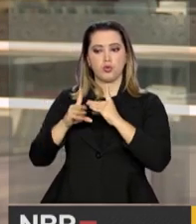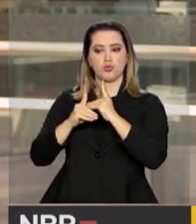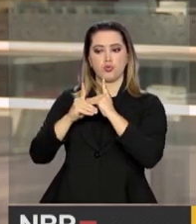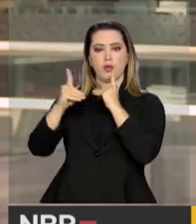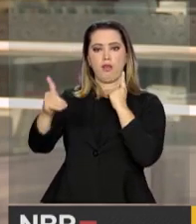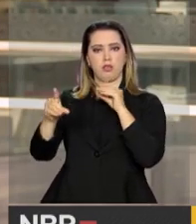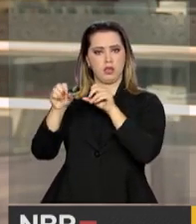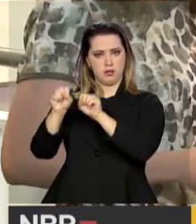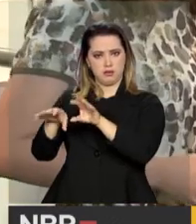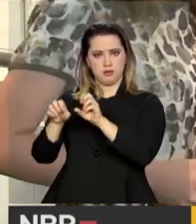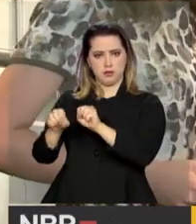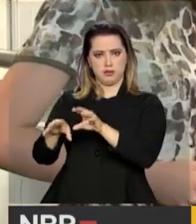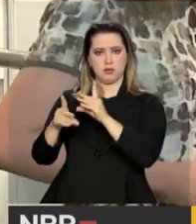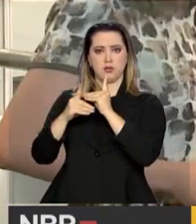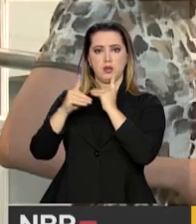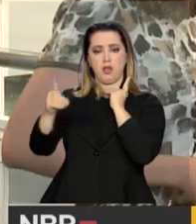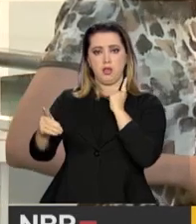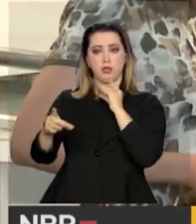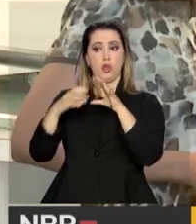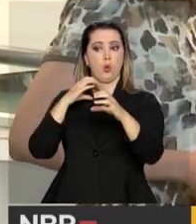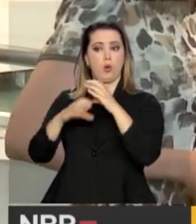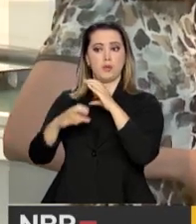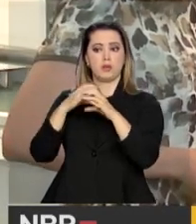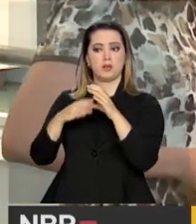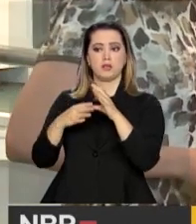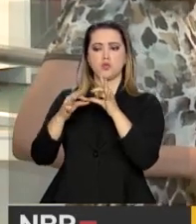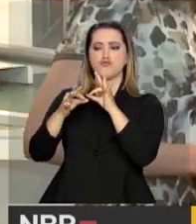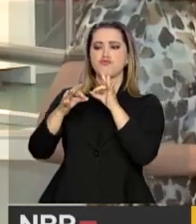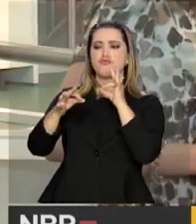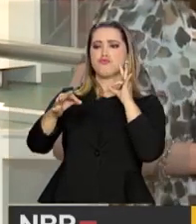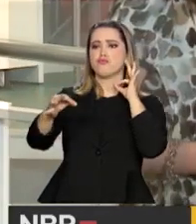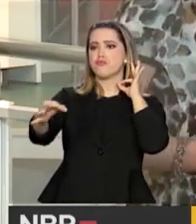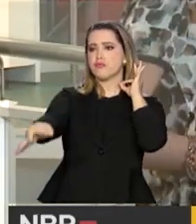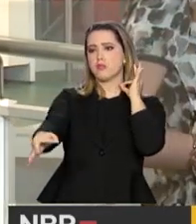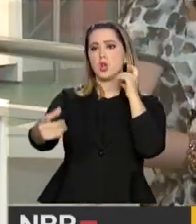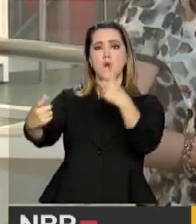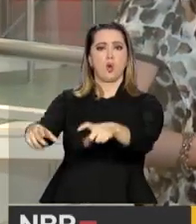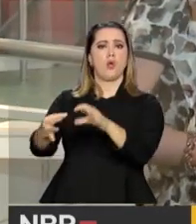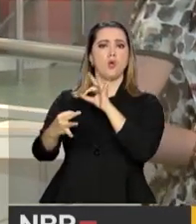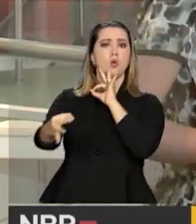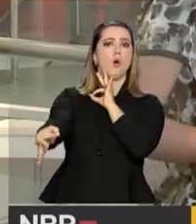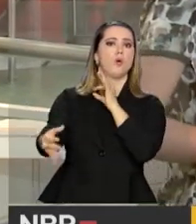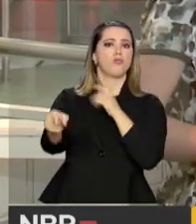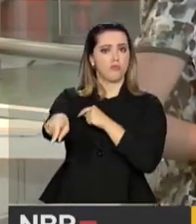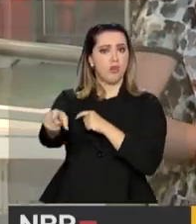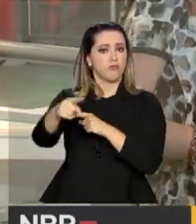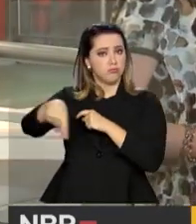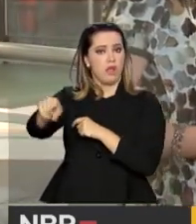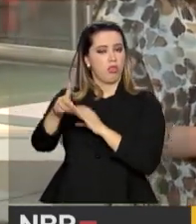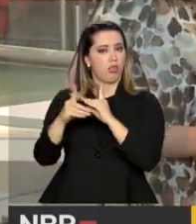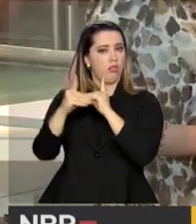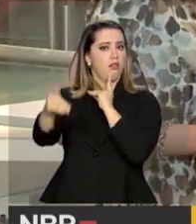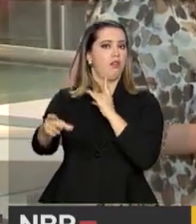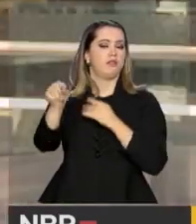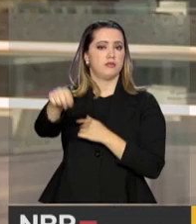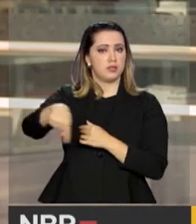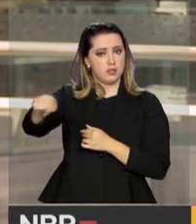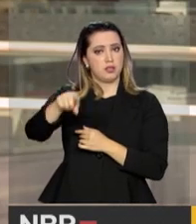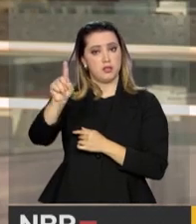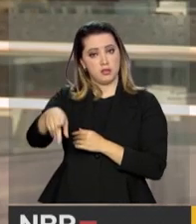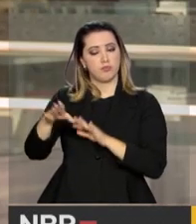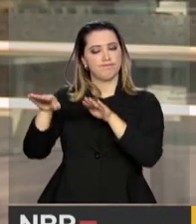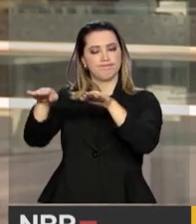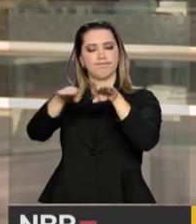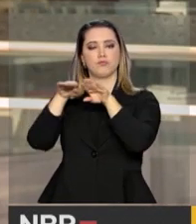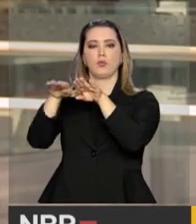dos meios de comunicação, ela consegue chegar nos rincões mais longínquos do país. Então, nesse sentido, com certeza é uma